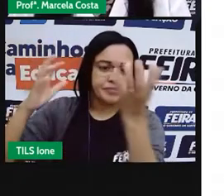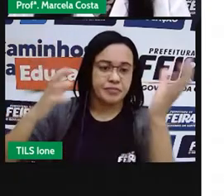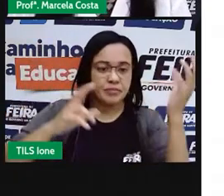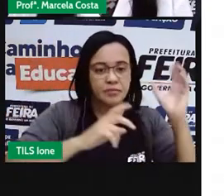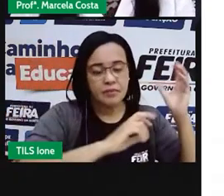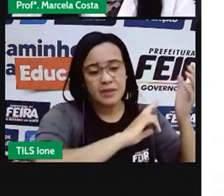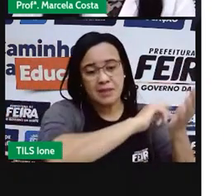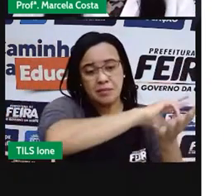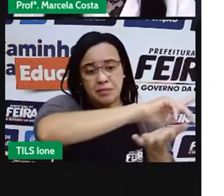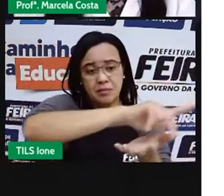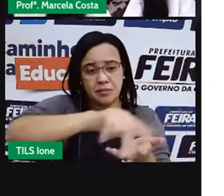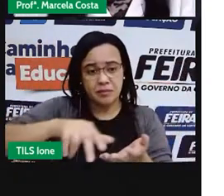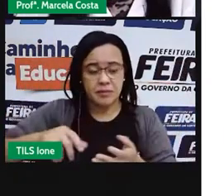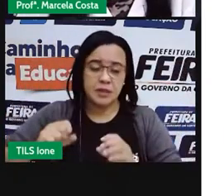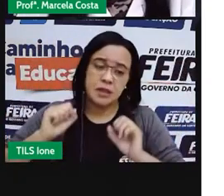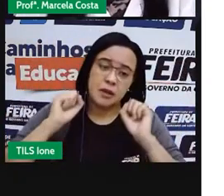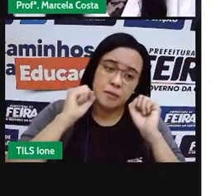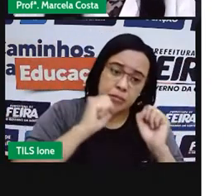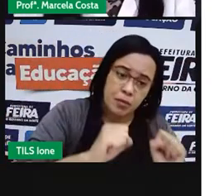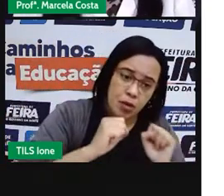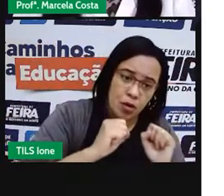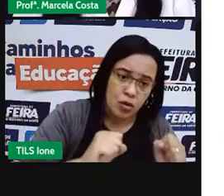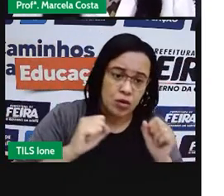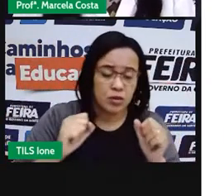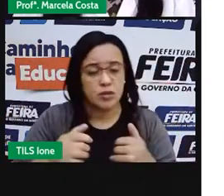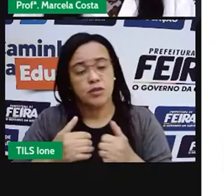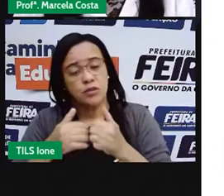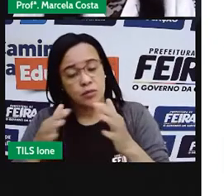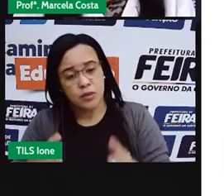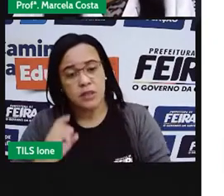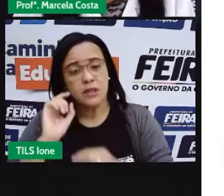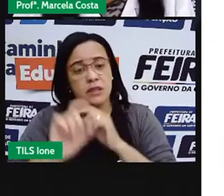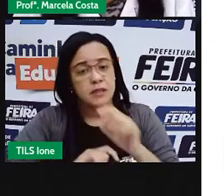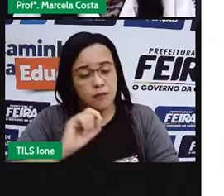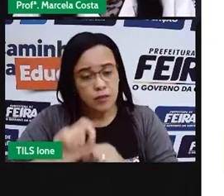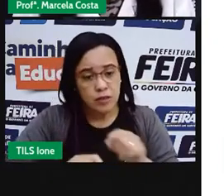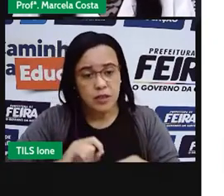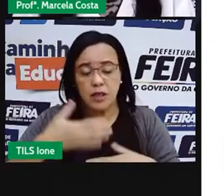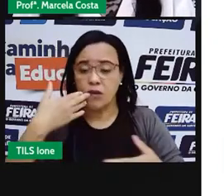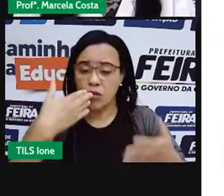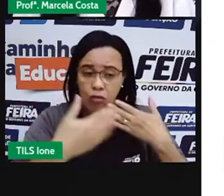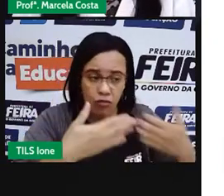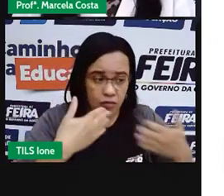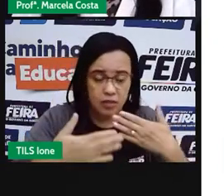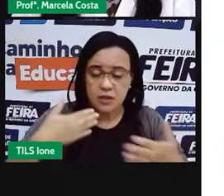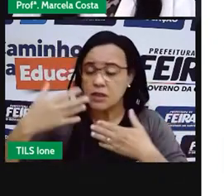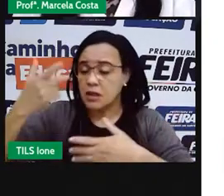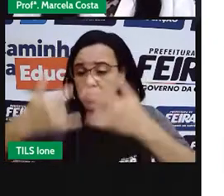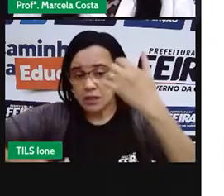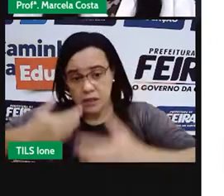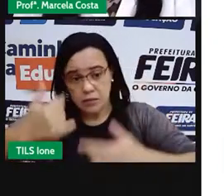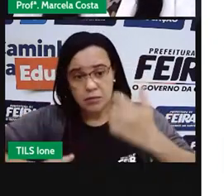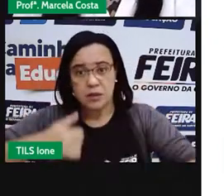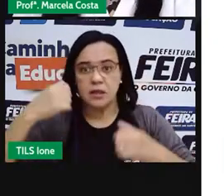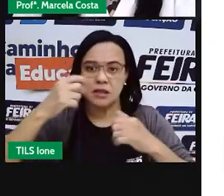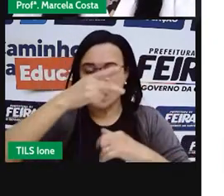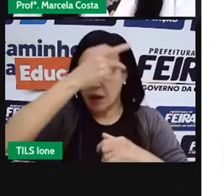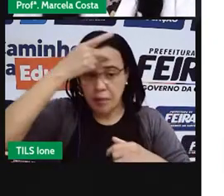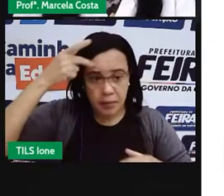árvores. Você pode conversar com seus familiares, com seus amigos, sobre isso, que é bem importante, de não fazer